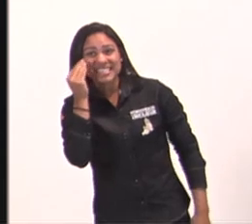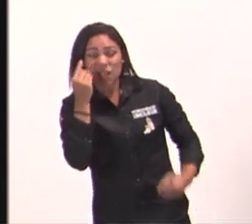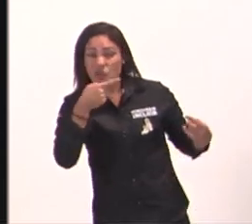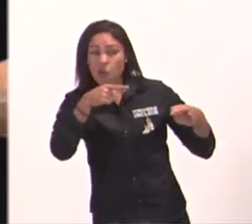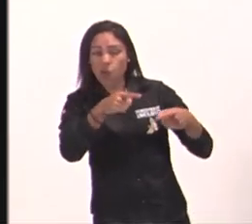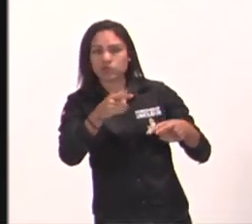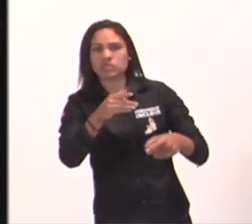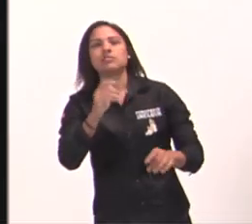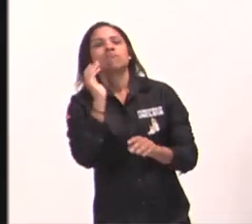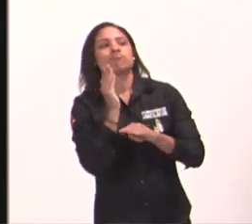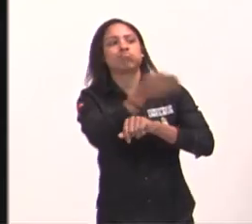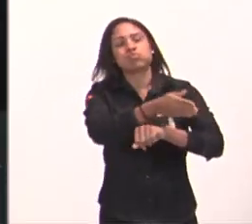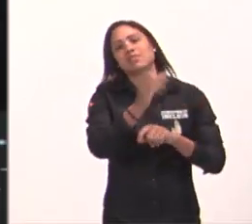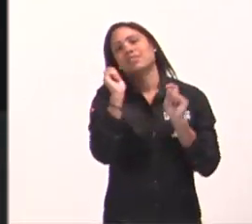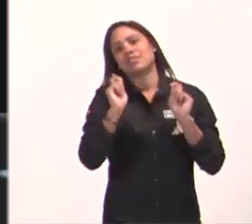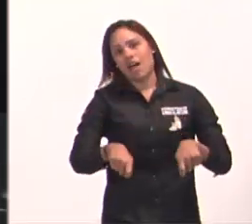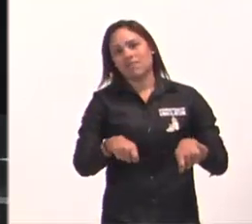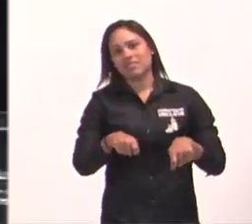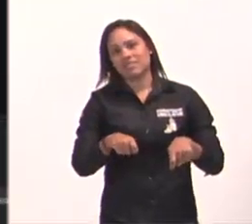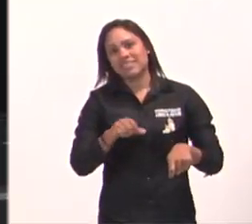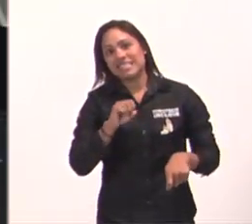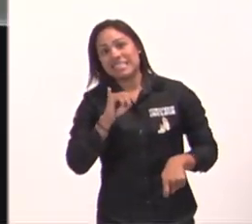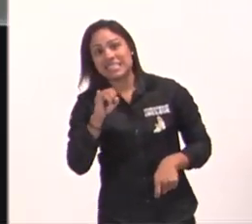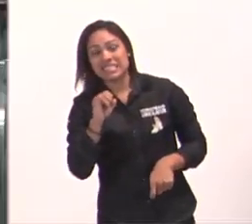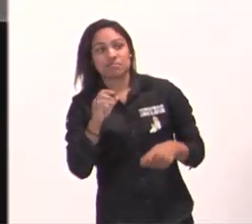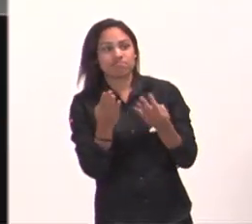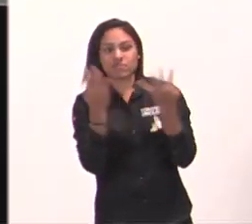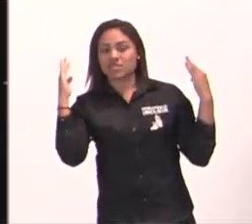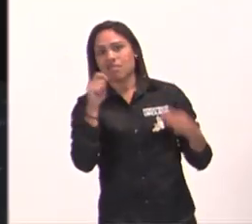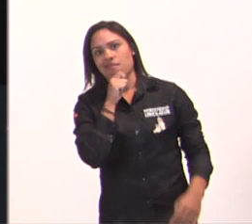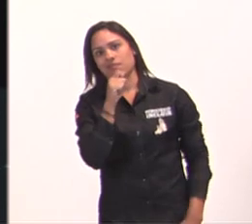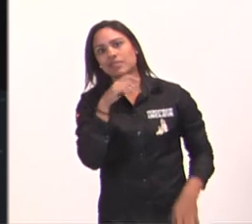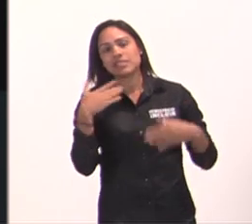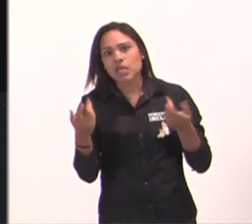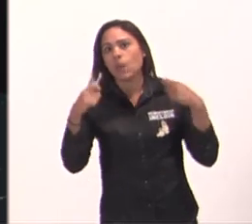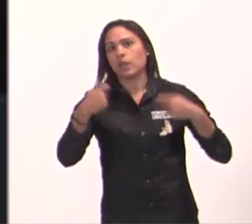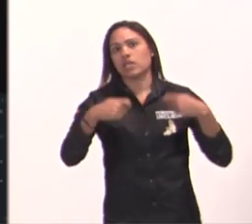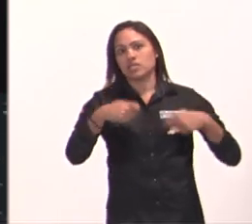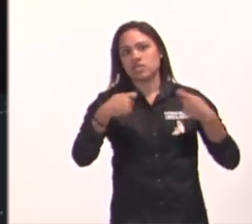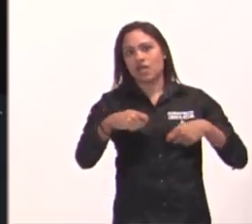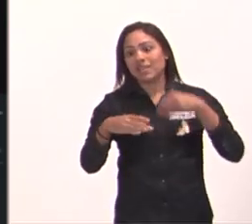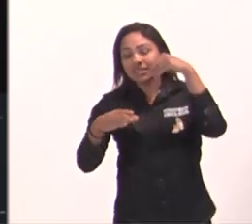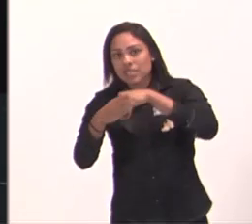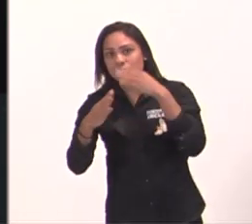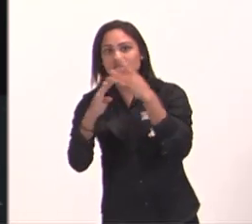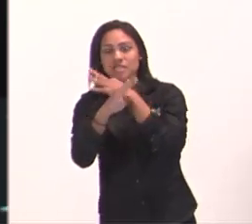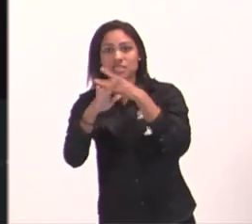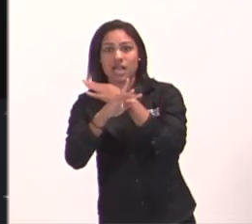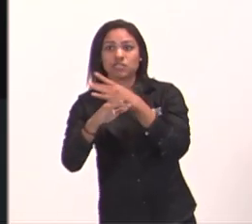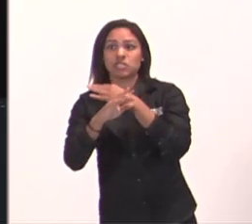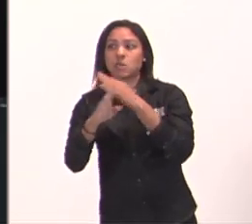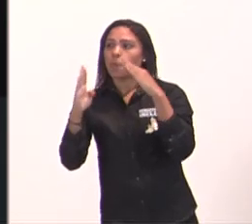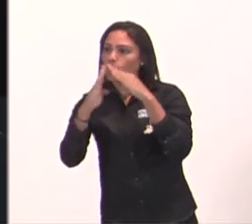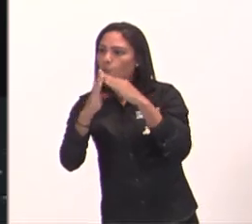às vezes era a cidade inteira, às vezes uma parte da cidade onde moravam os nobres e quem estava do lado fora